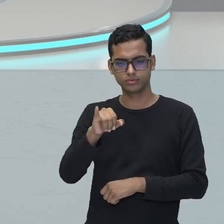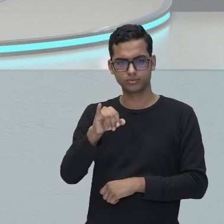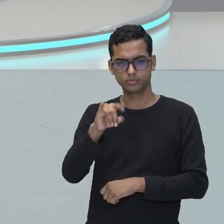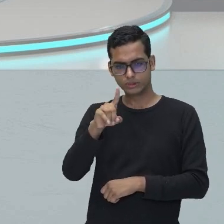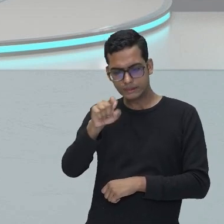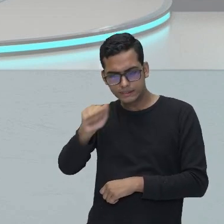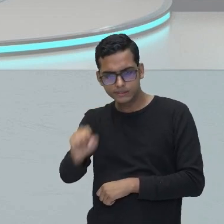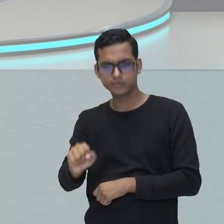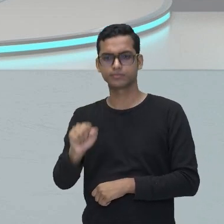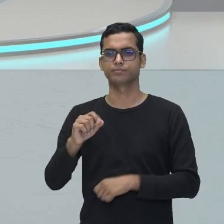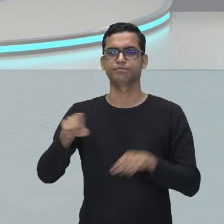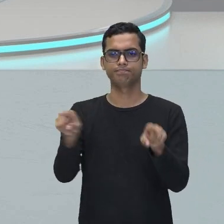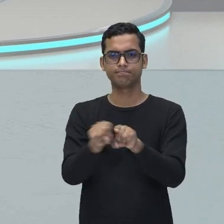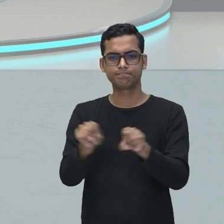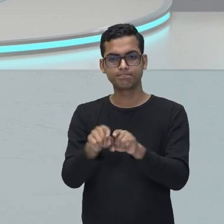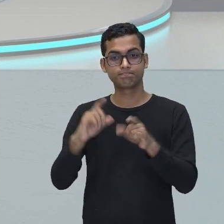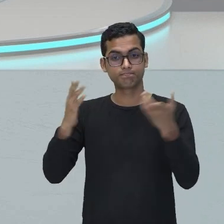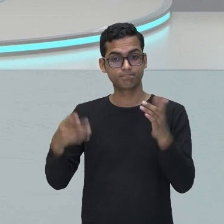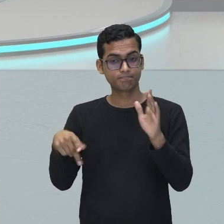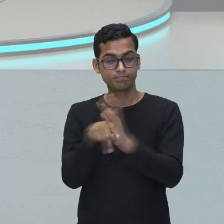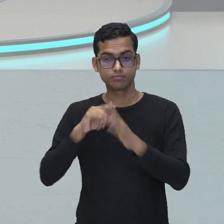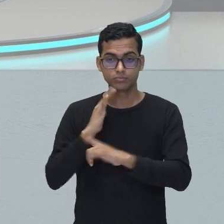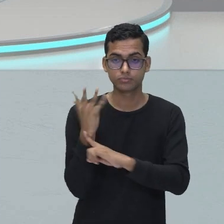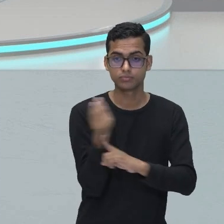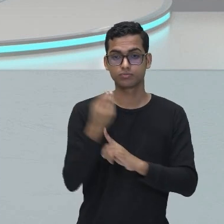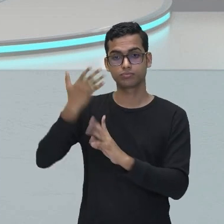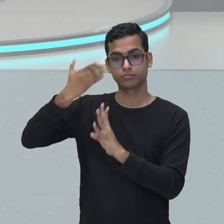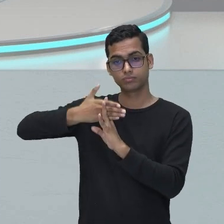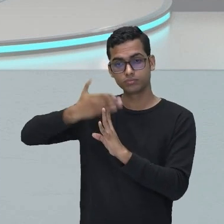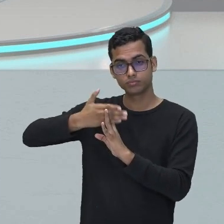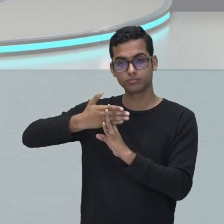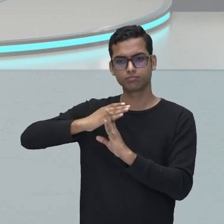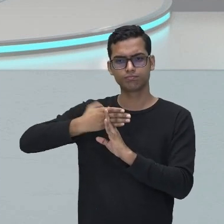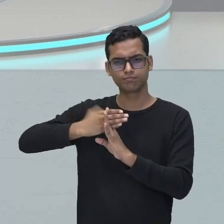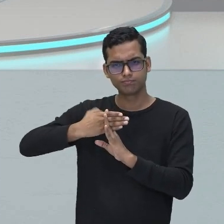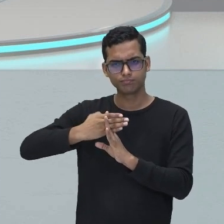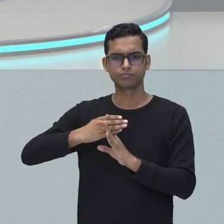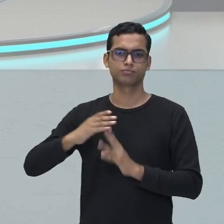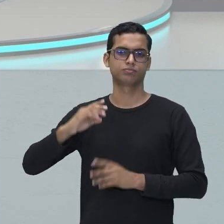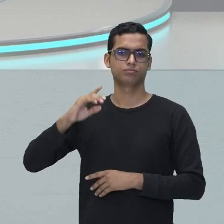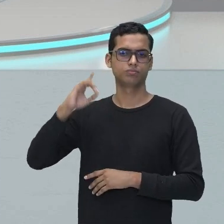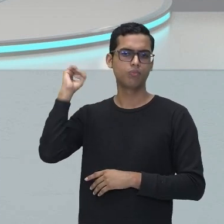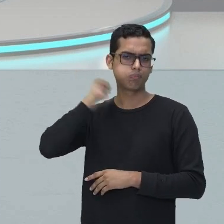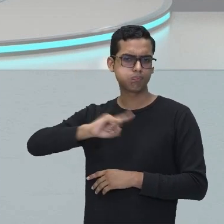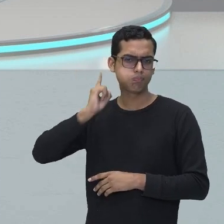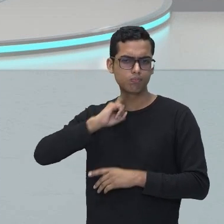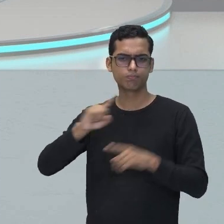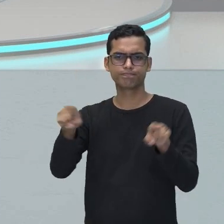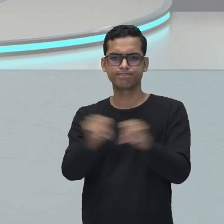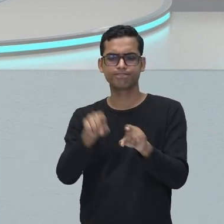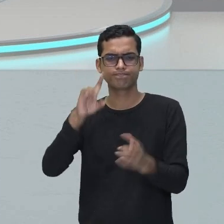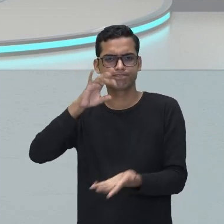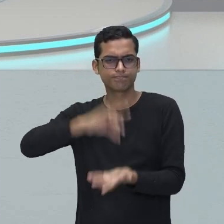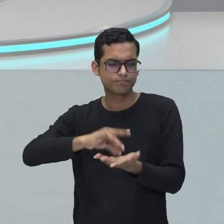começou a despontar. Então, nesse período, a arte também vai despontar e